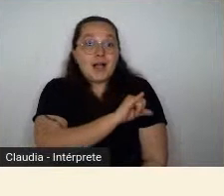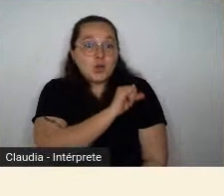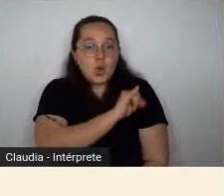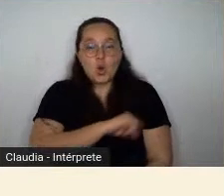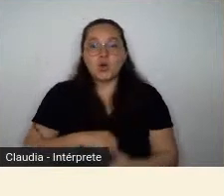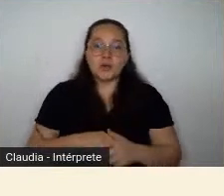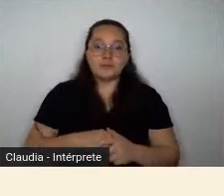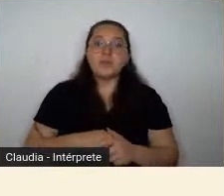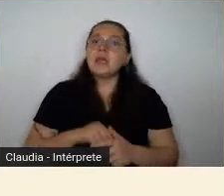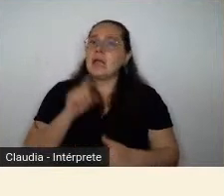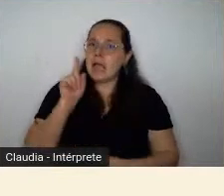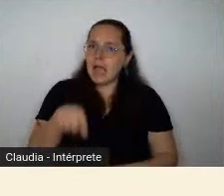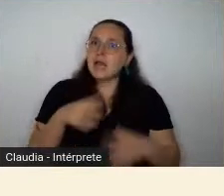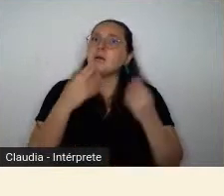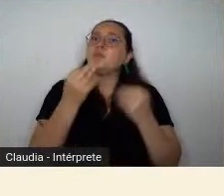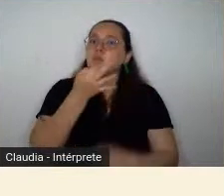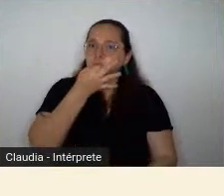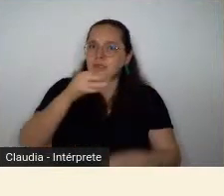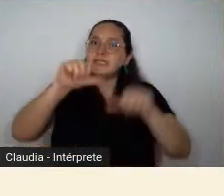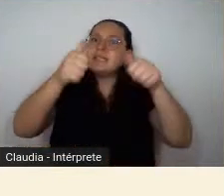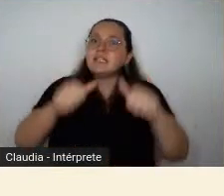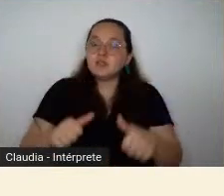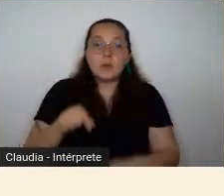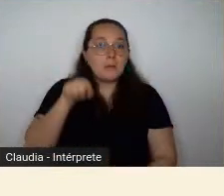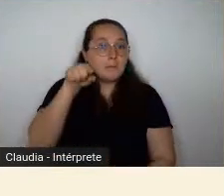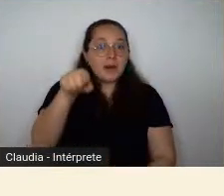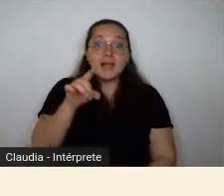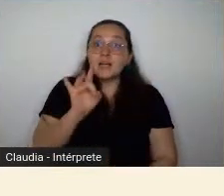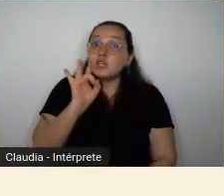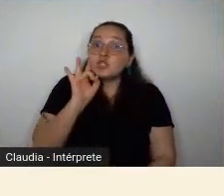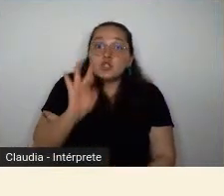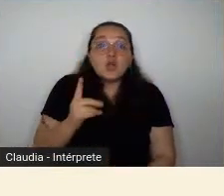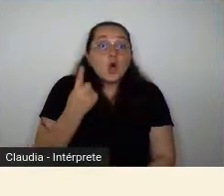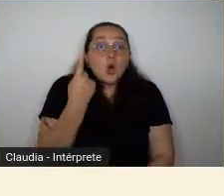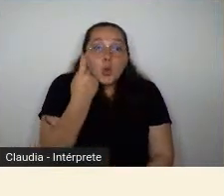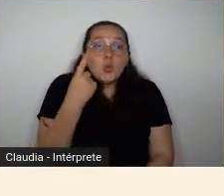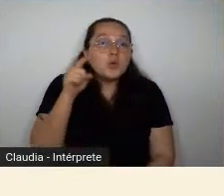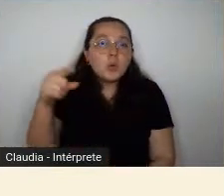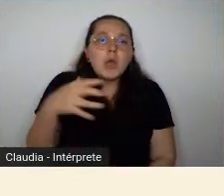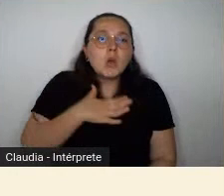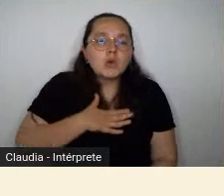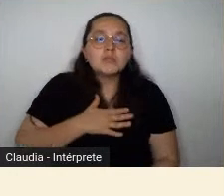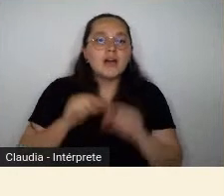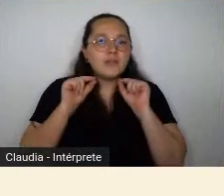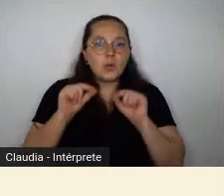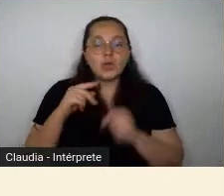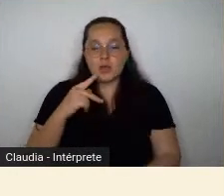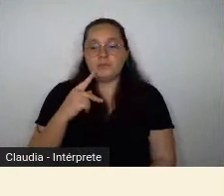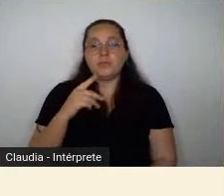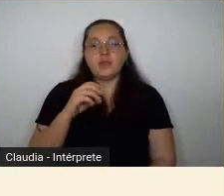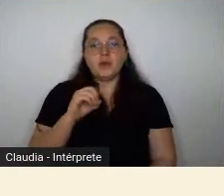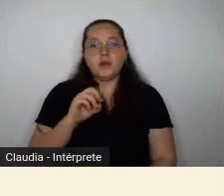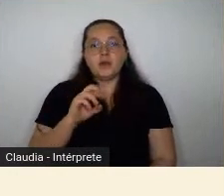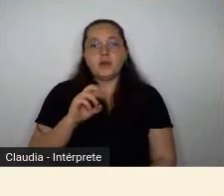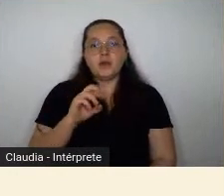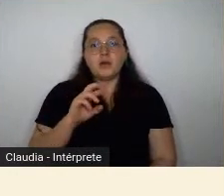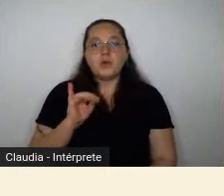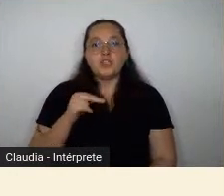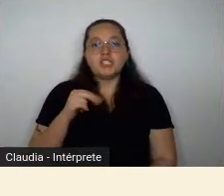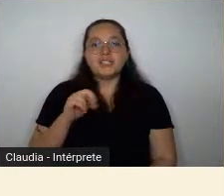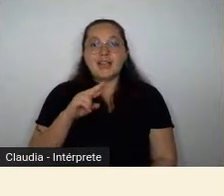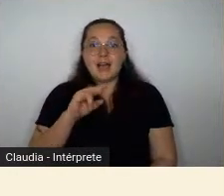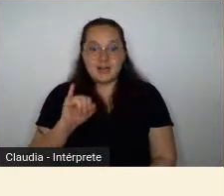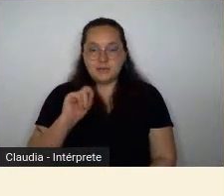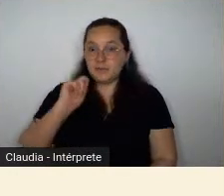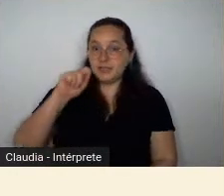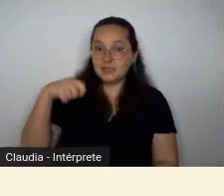carioca, só se salvava o Portinari para ele, mas ele não escolheu nem a Anitta e nem a Tarsila, e, aliás, mais do que isso, ele